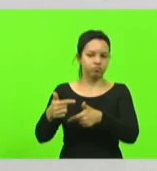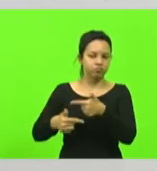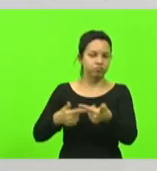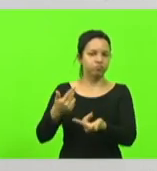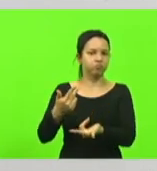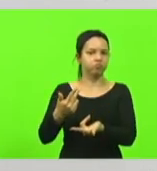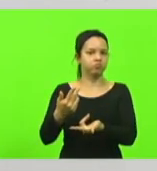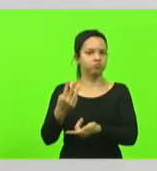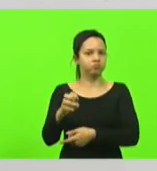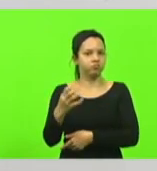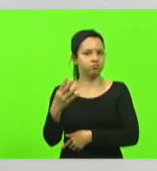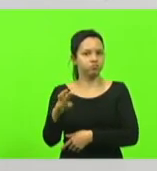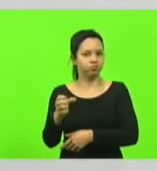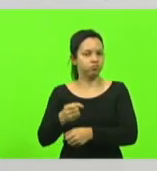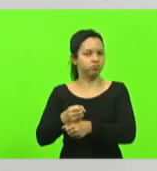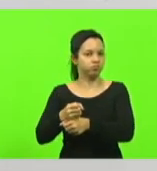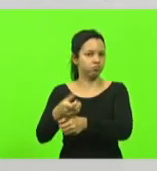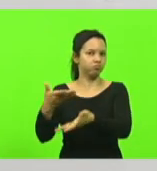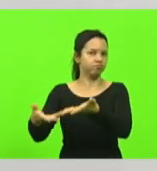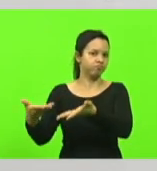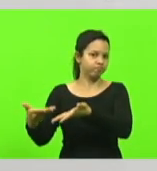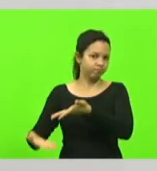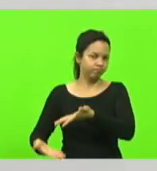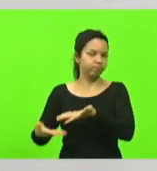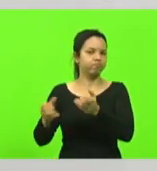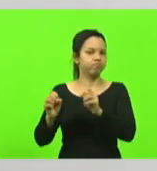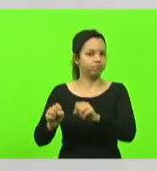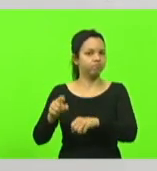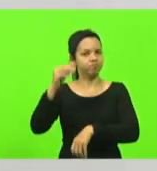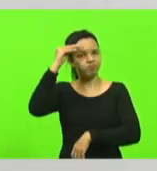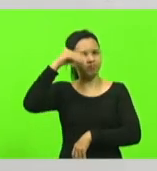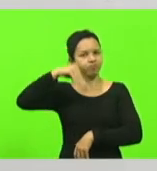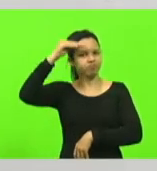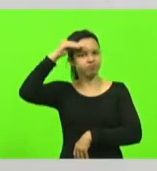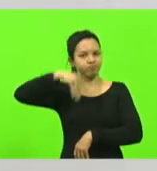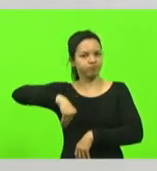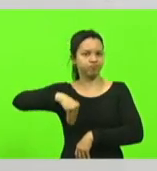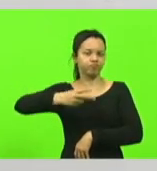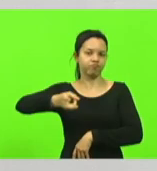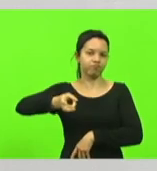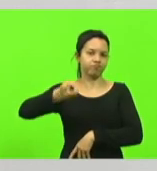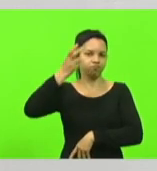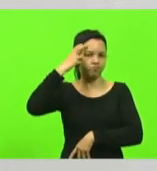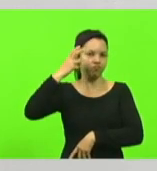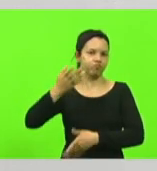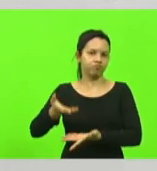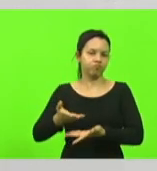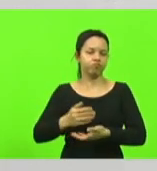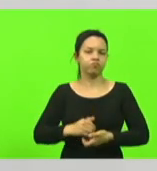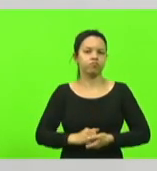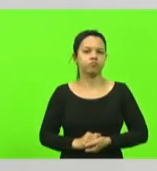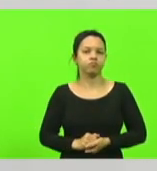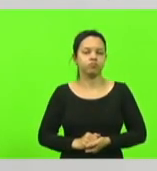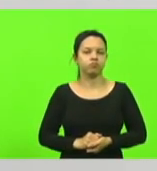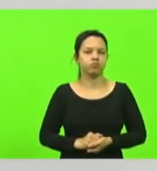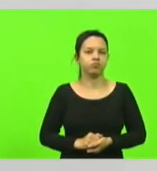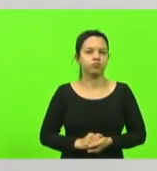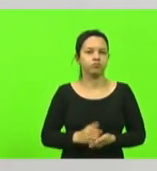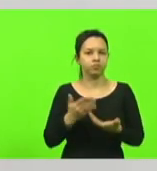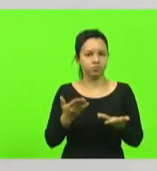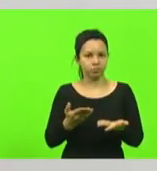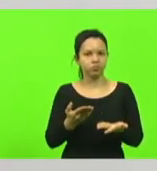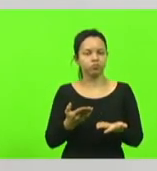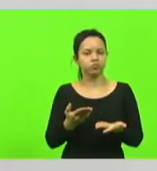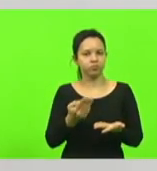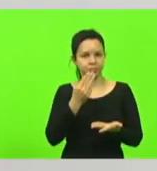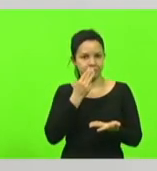50 anos ali dentro ali estão realmente desistindo da cultura deputado Sopels o senhor quer fazer uso da palavra eu